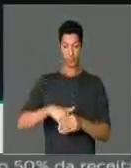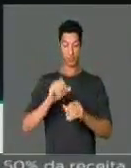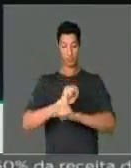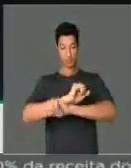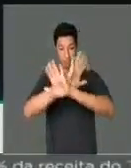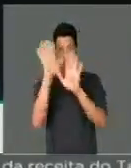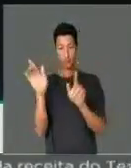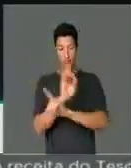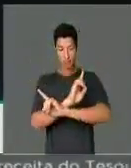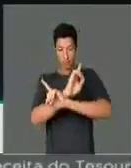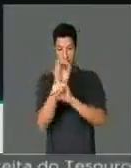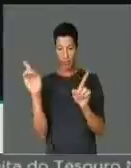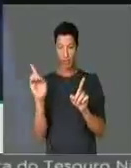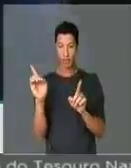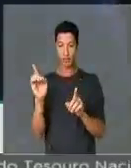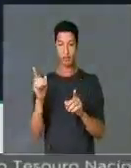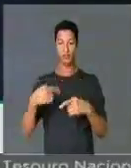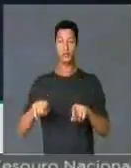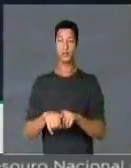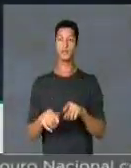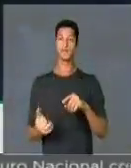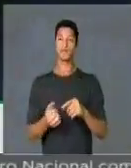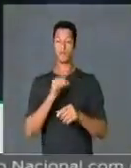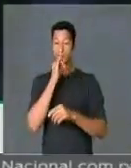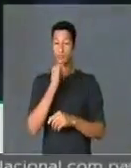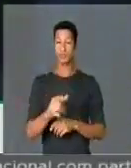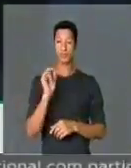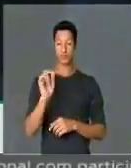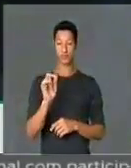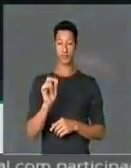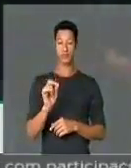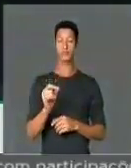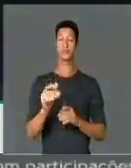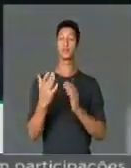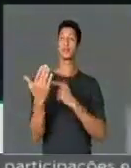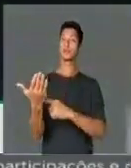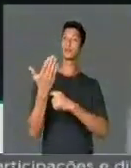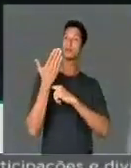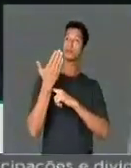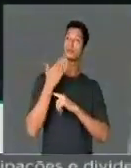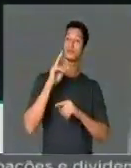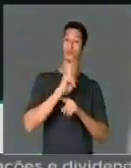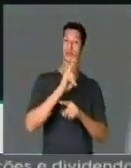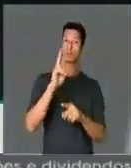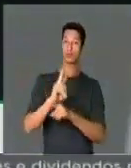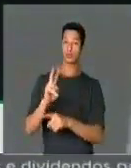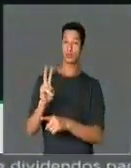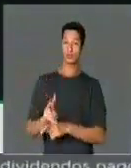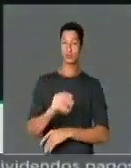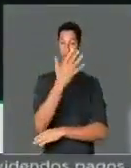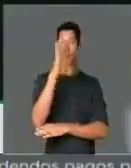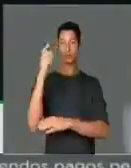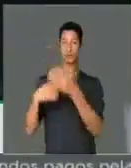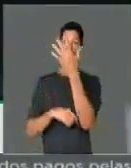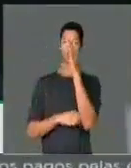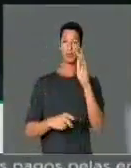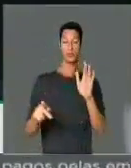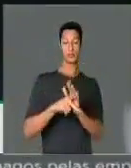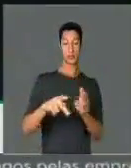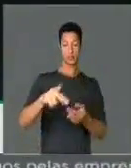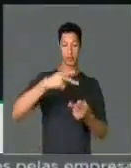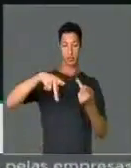claramente não, daí a dizer que esse socorro é do cuidado ambiental necessário no